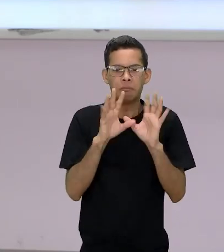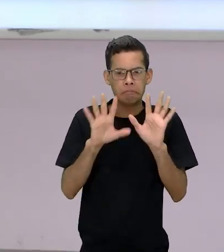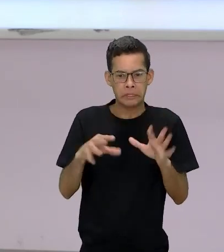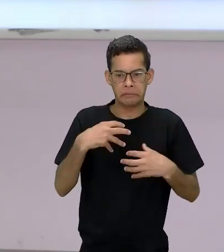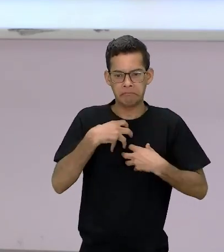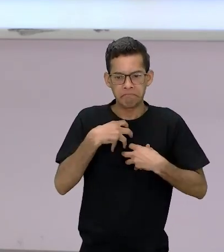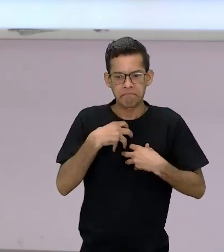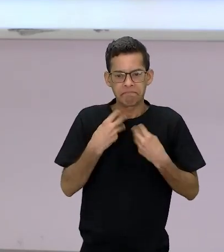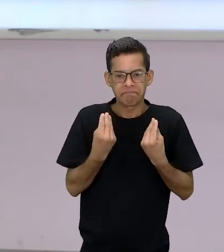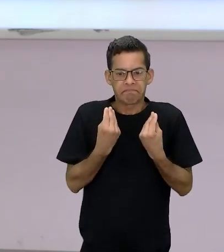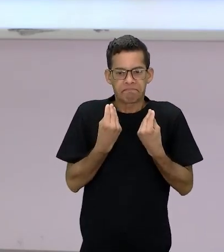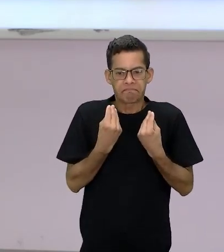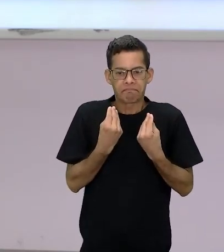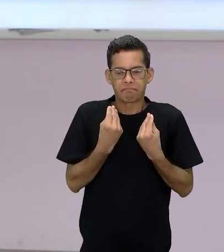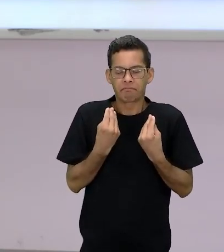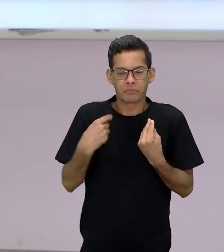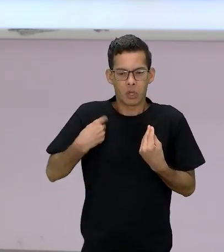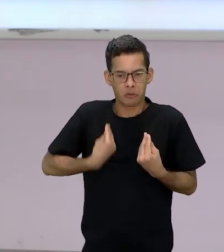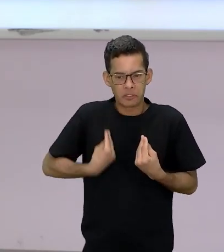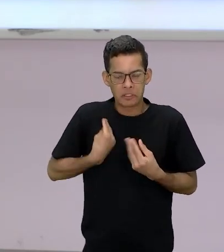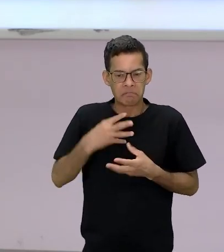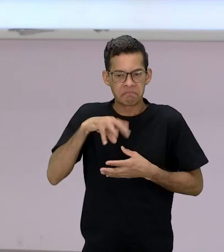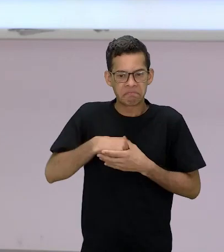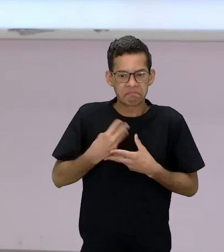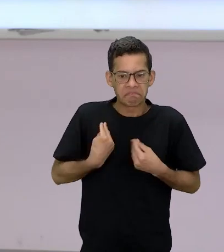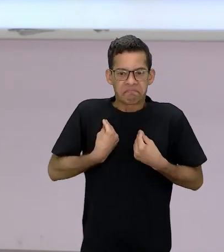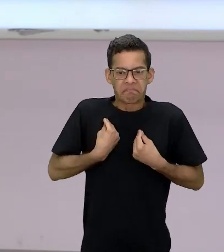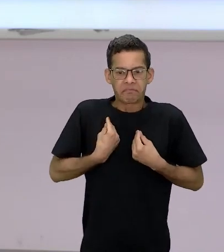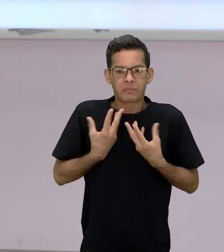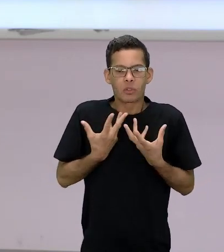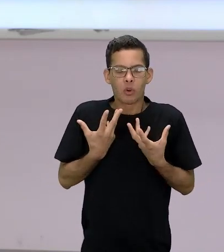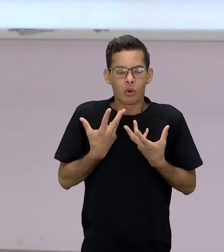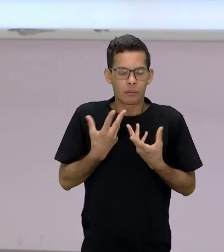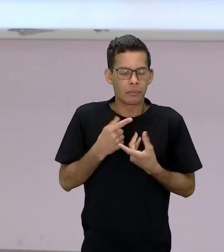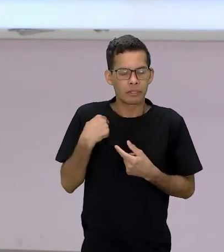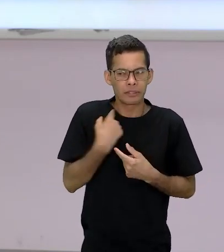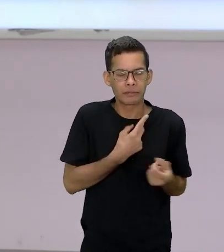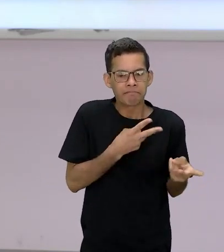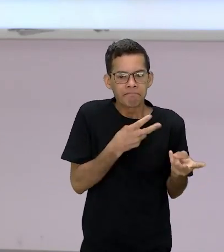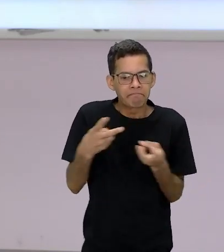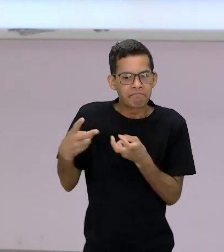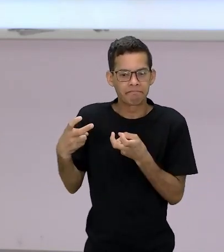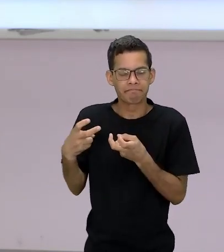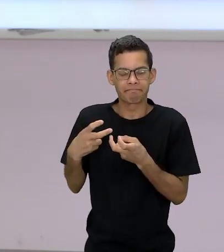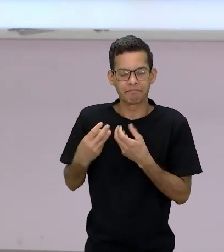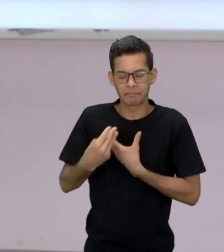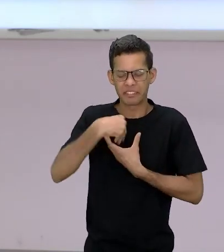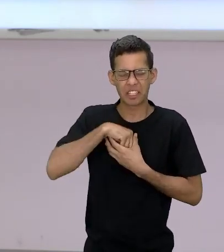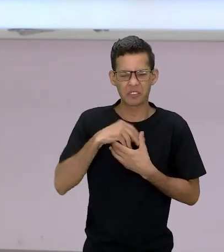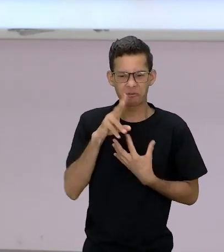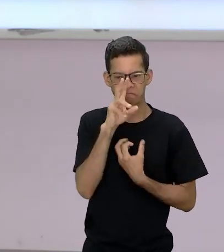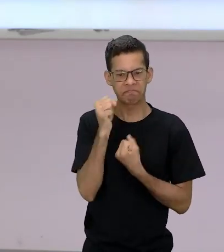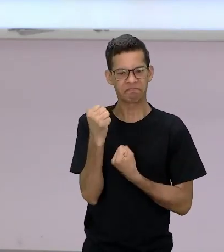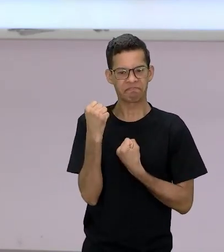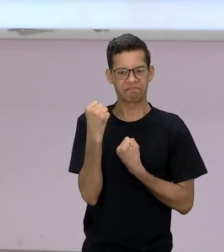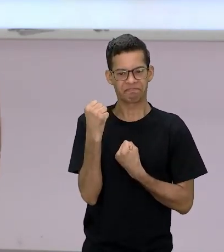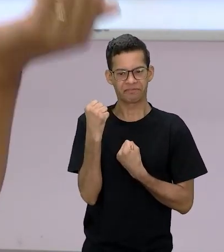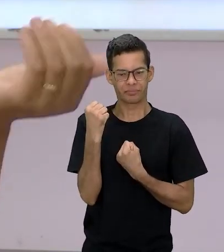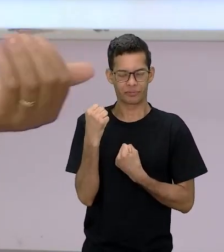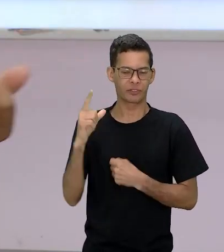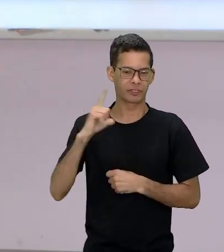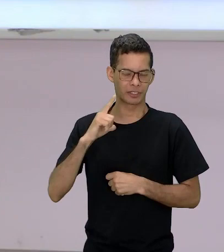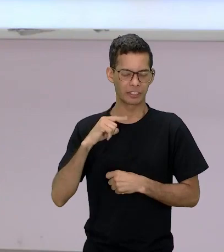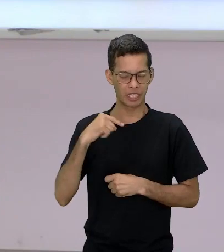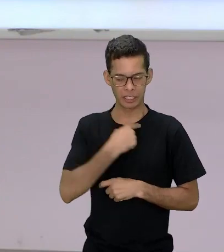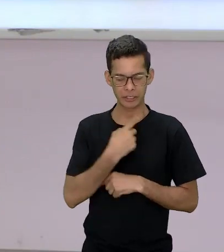muitos momentos da nossa vida a gente percebe essa essa força interior a gente